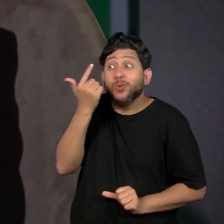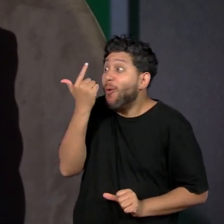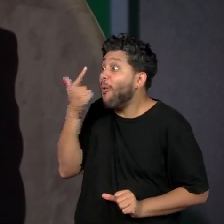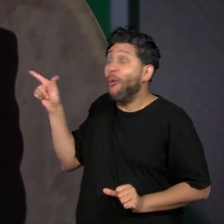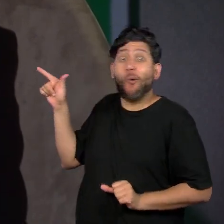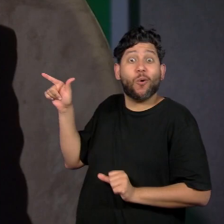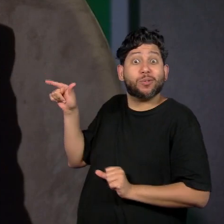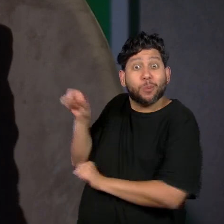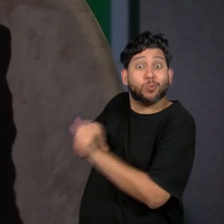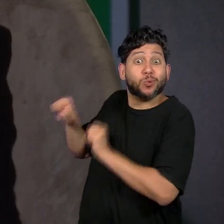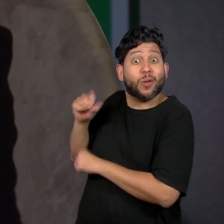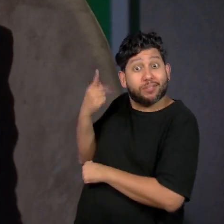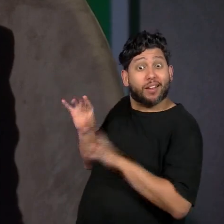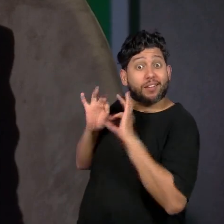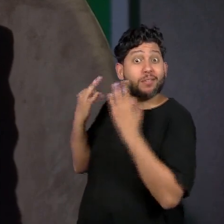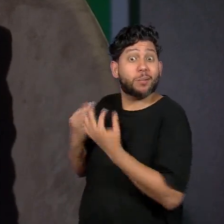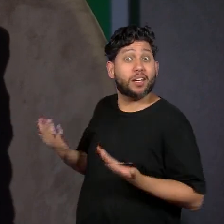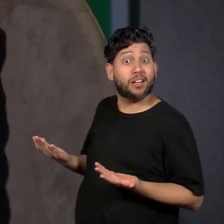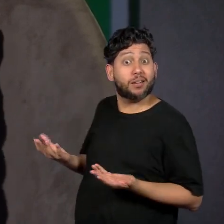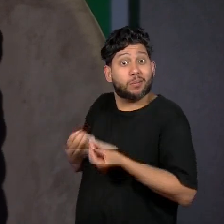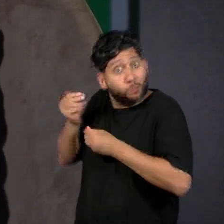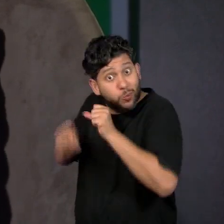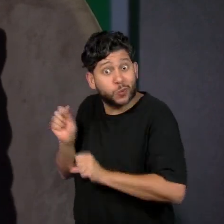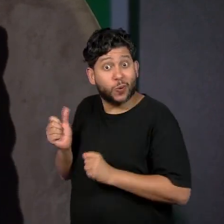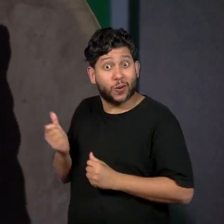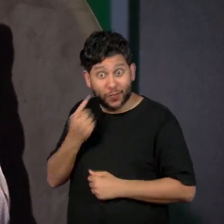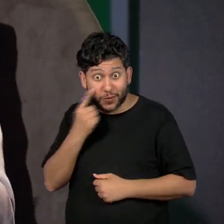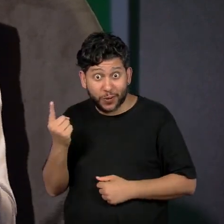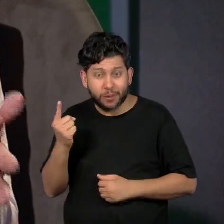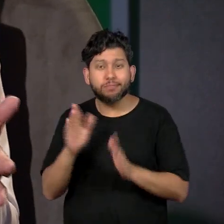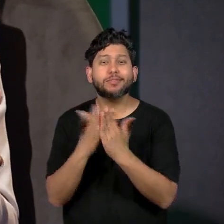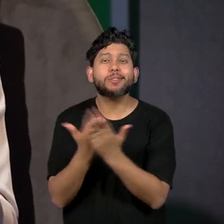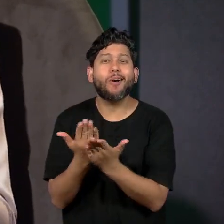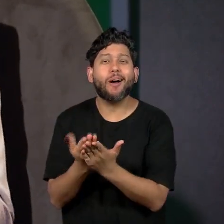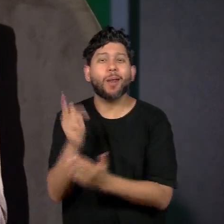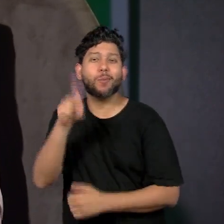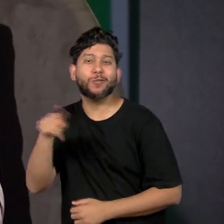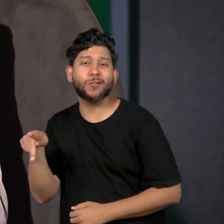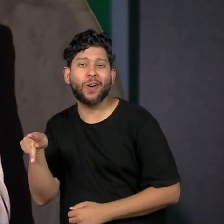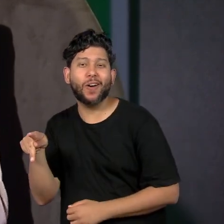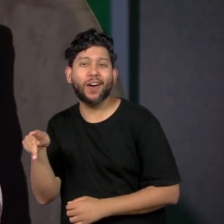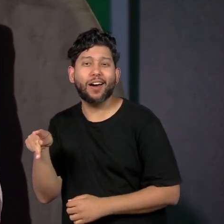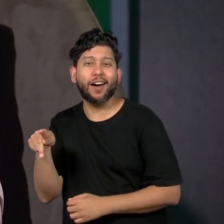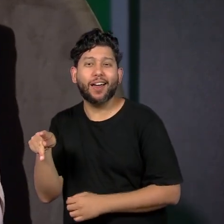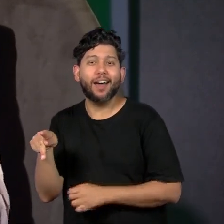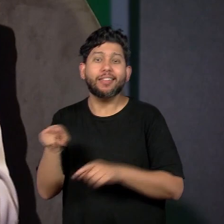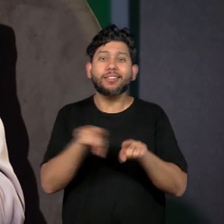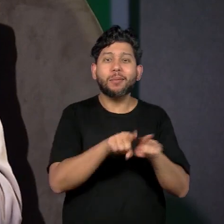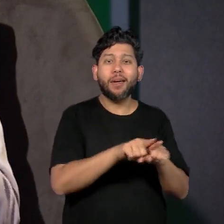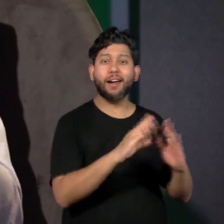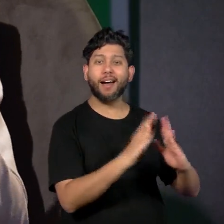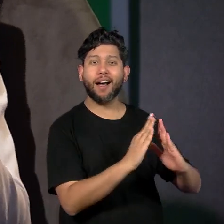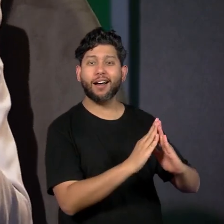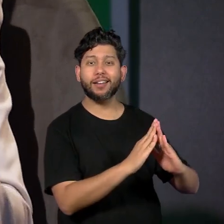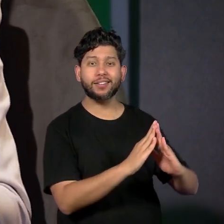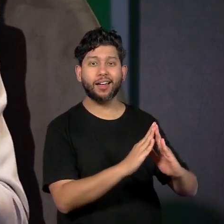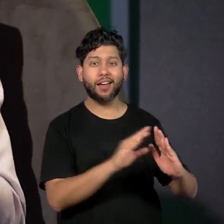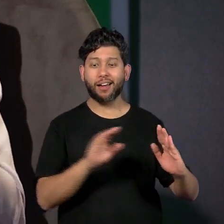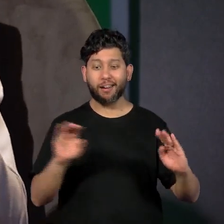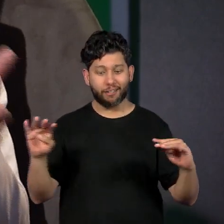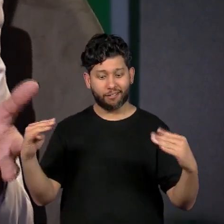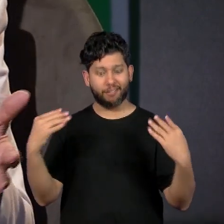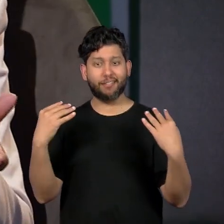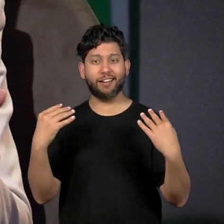numa estrutura, né. E na escola, a professora e em casa, né, quer dizer, o orgulho dos pais